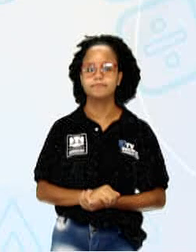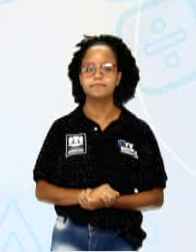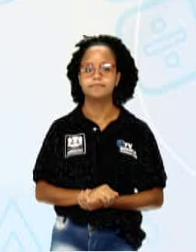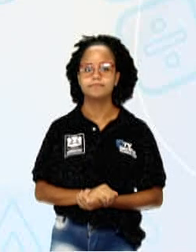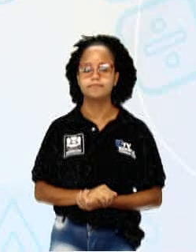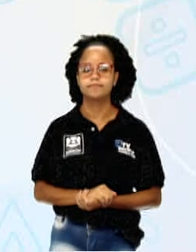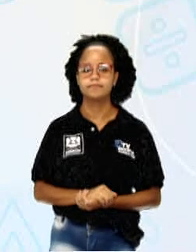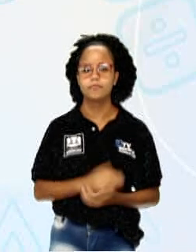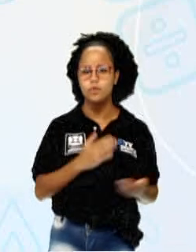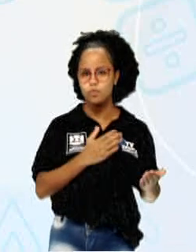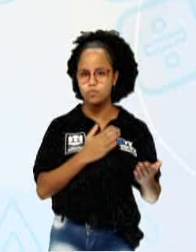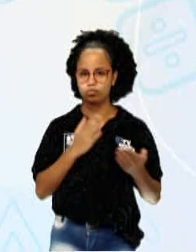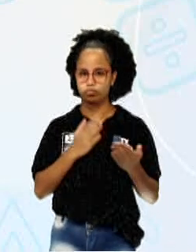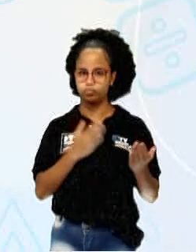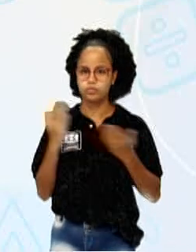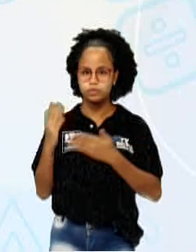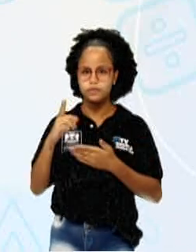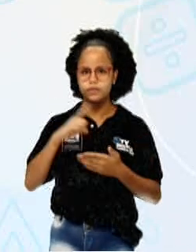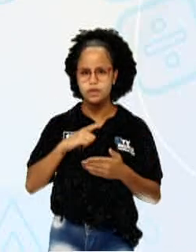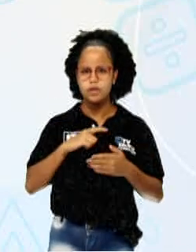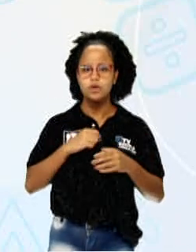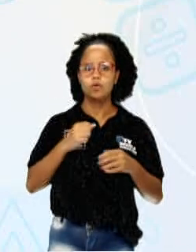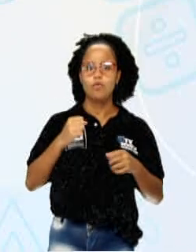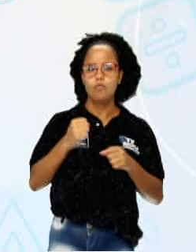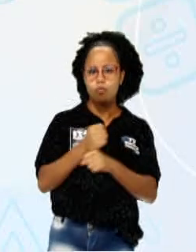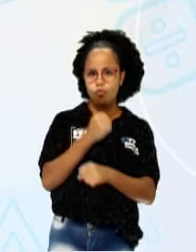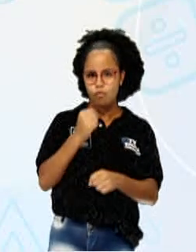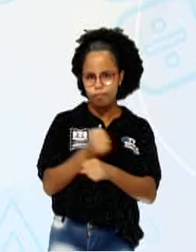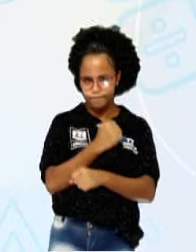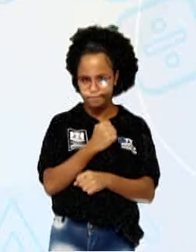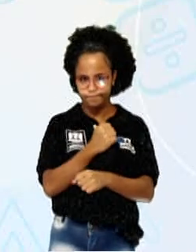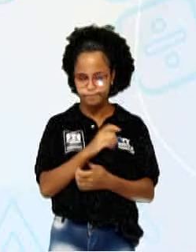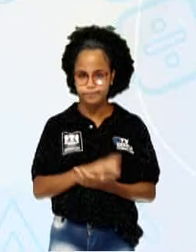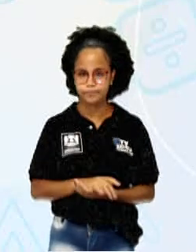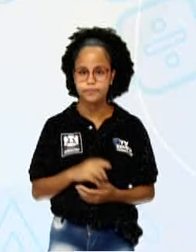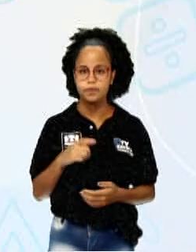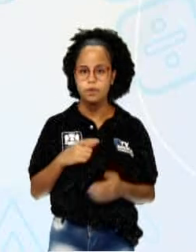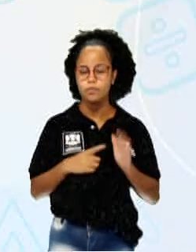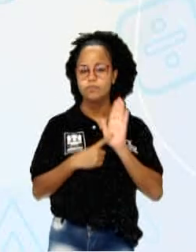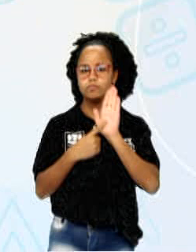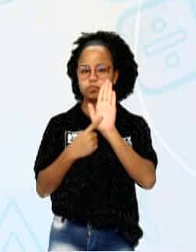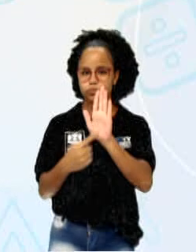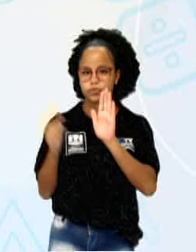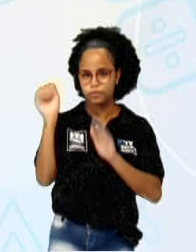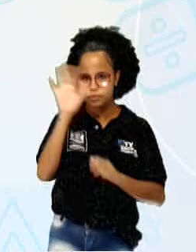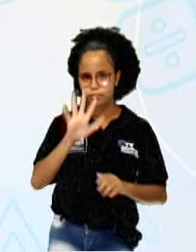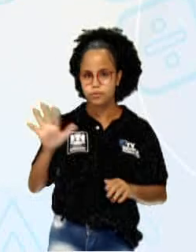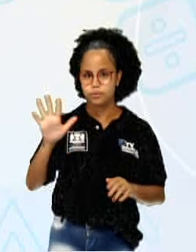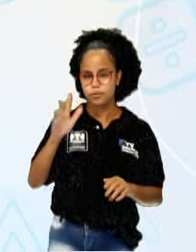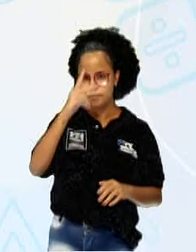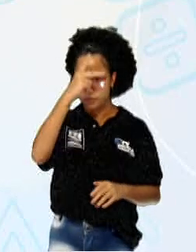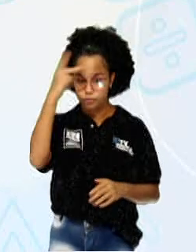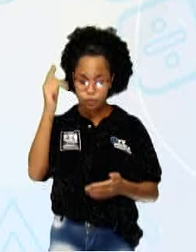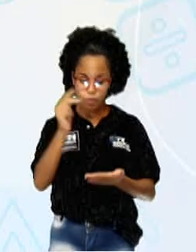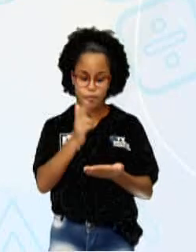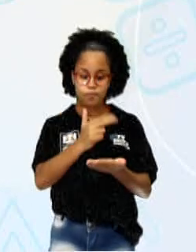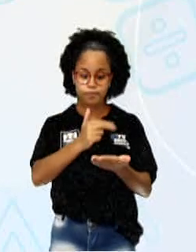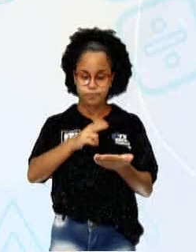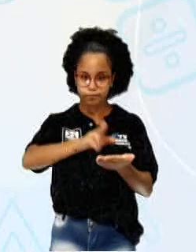Eu trouxe aqui algumas obras para vocês. Aparece uma pessoa pintando,